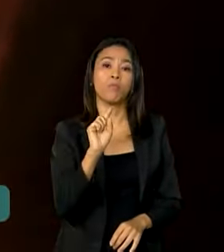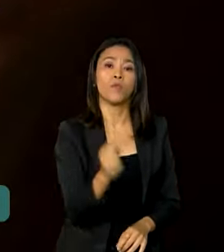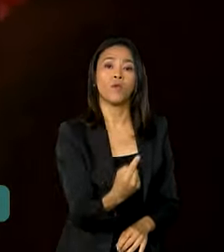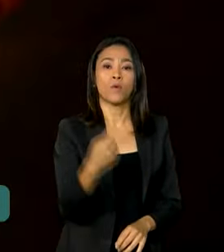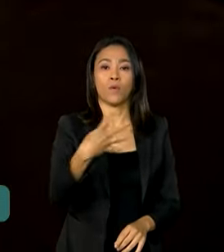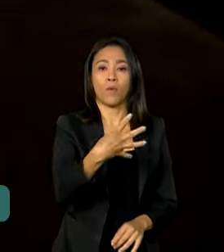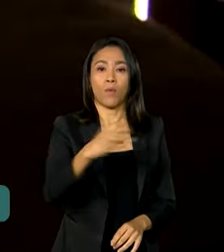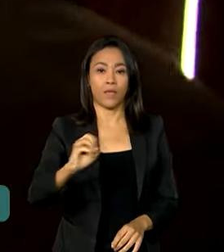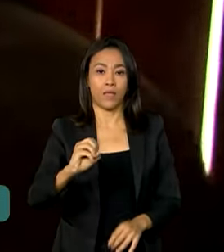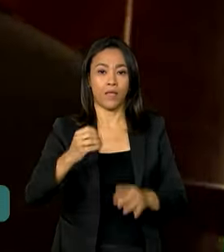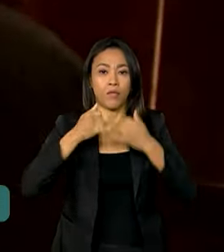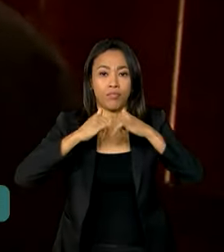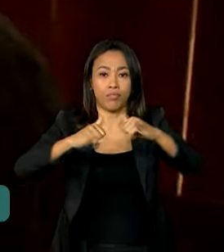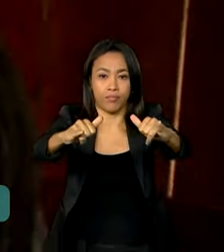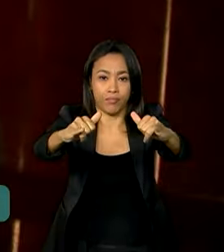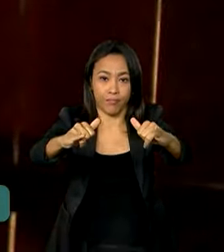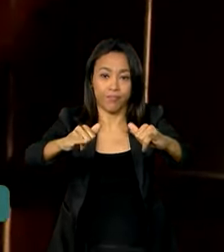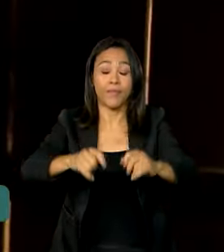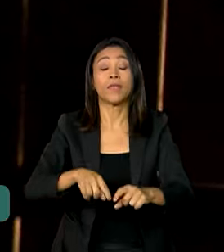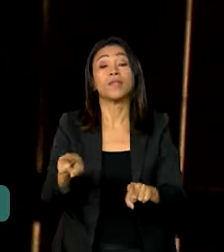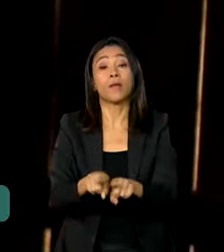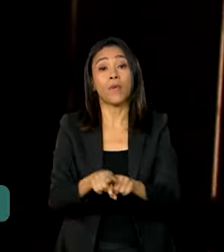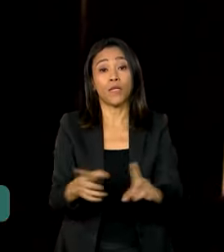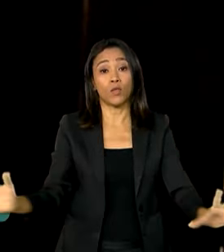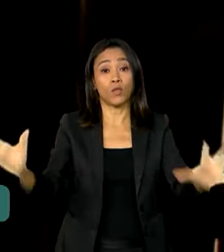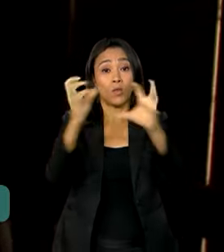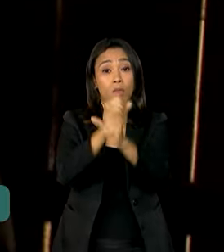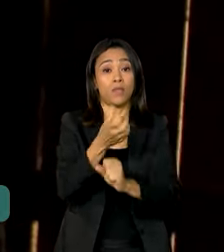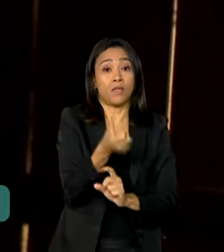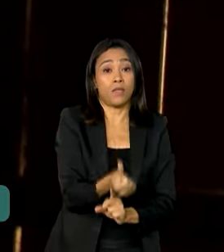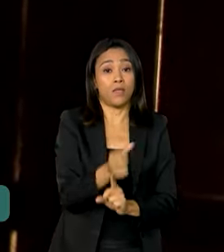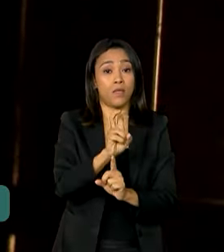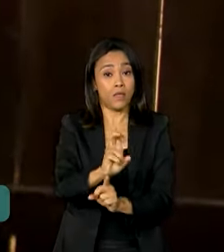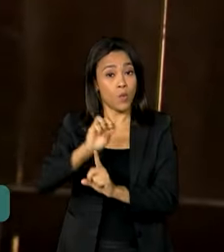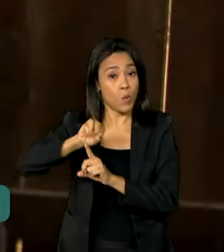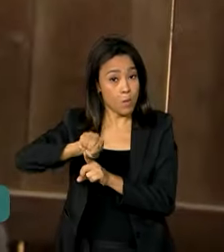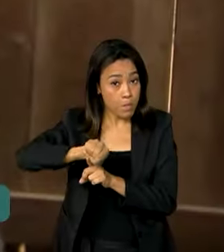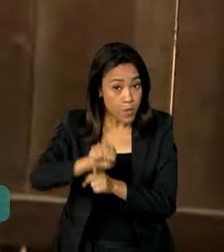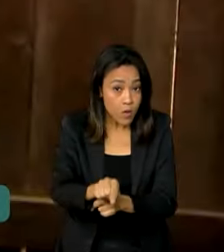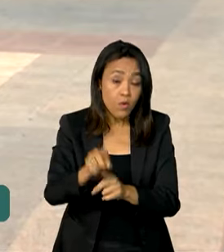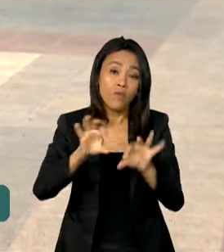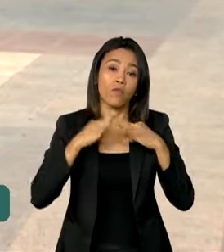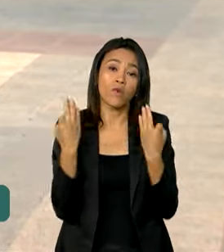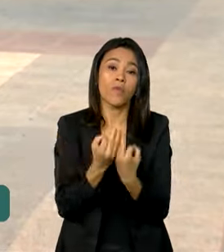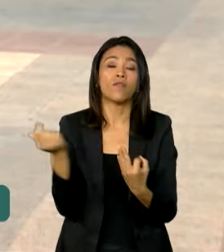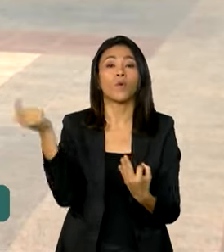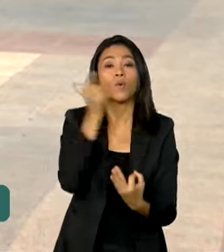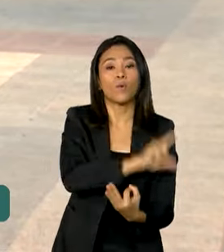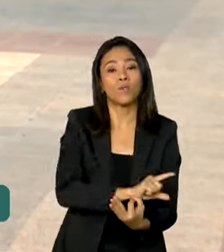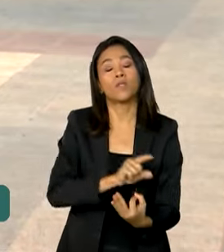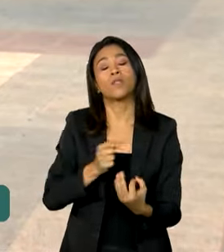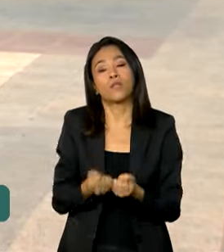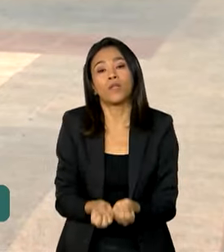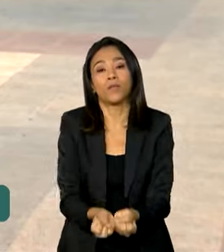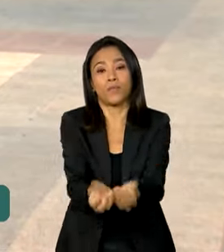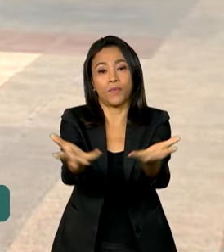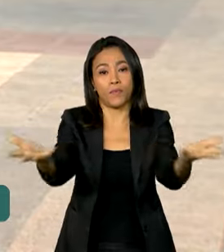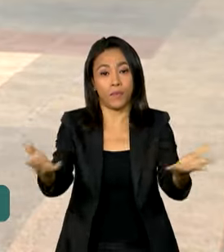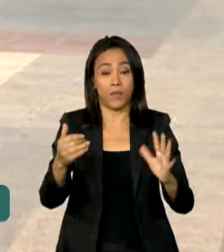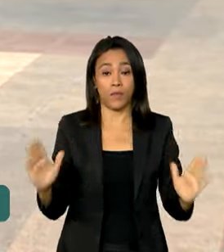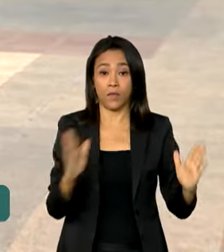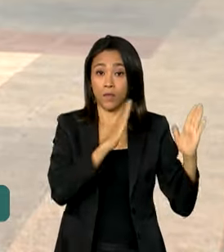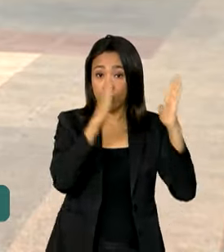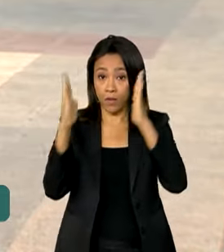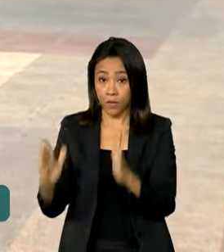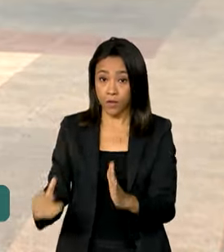ligações. Ao todo, praticamente 65 mil famílias foram atendidas ao longo do ano. Em 2024, a